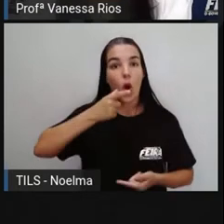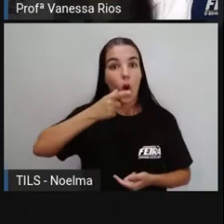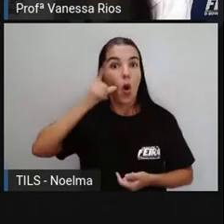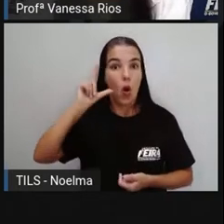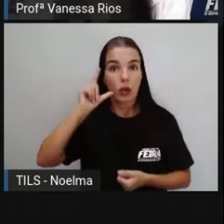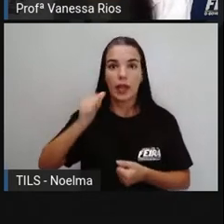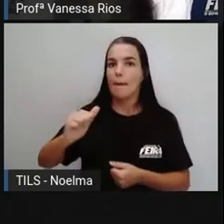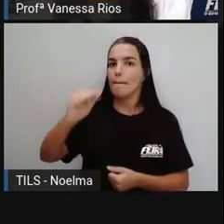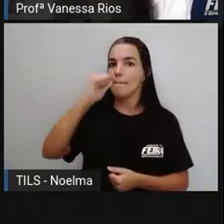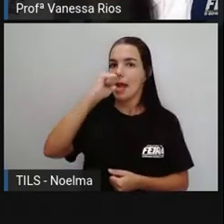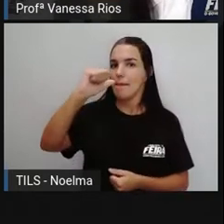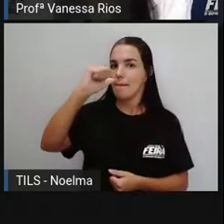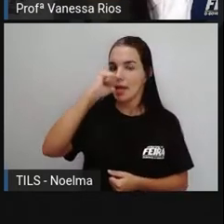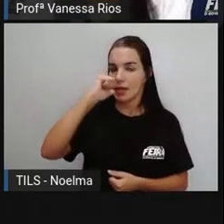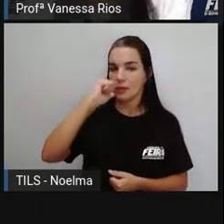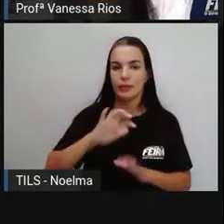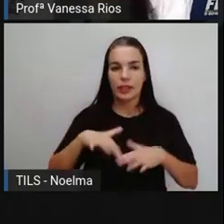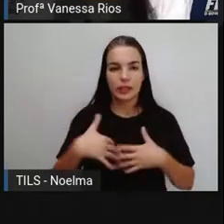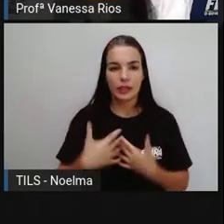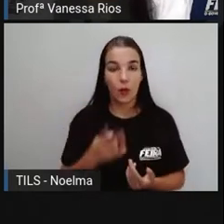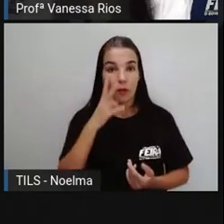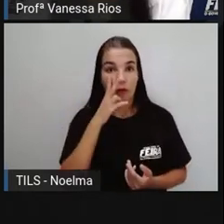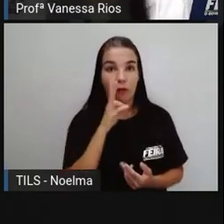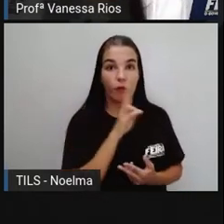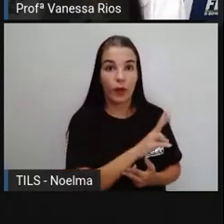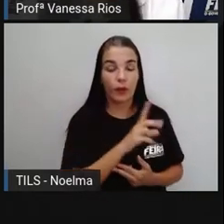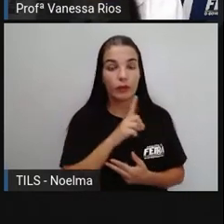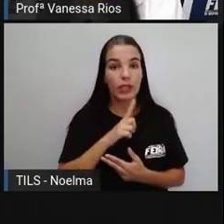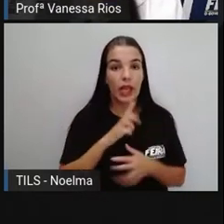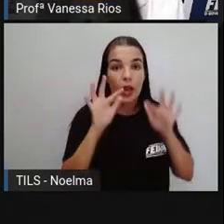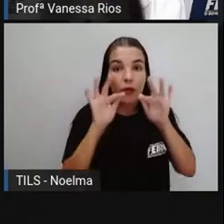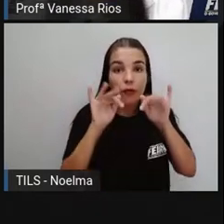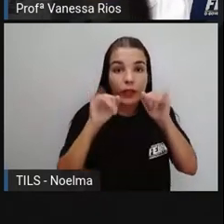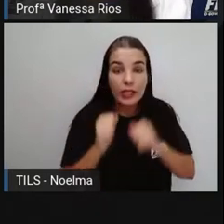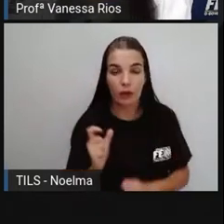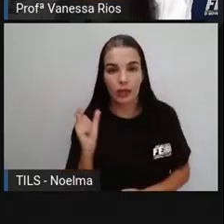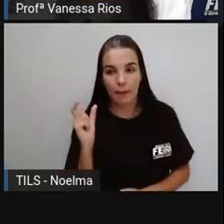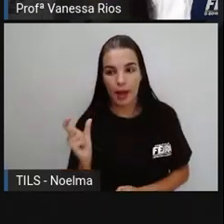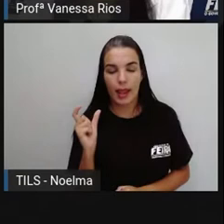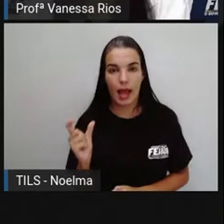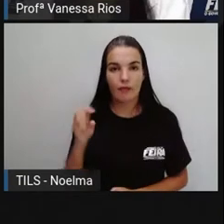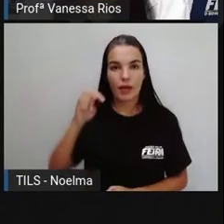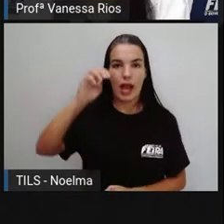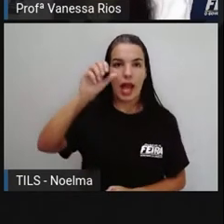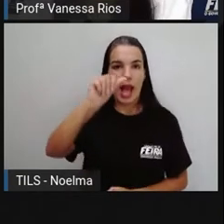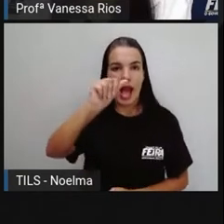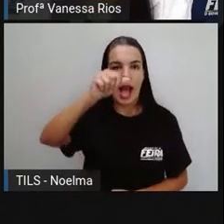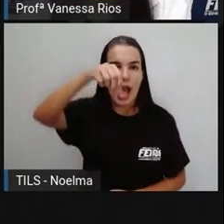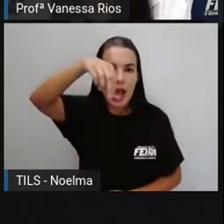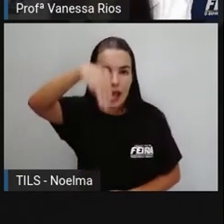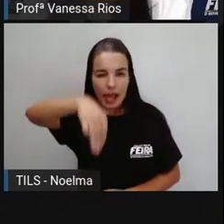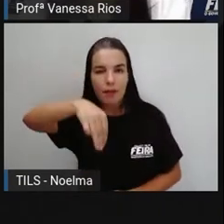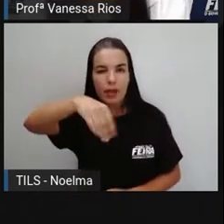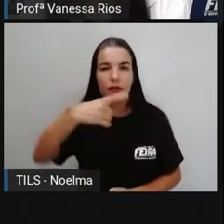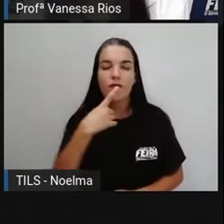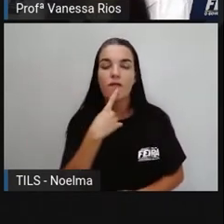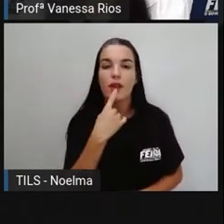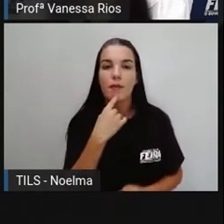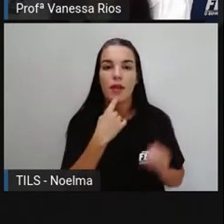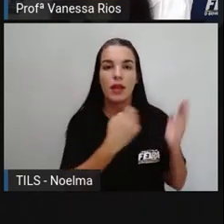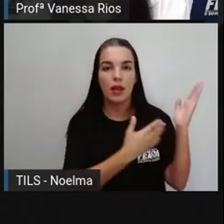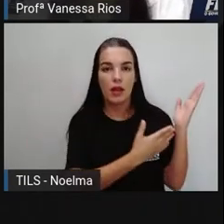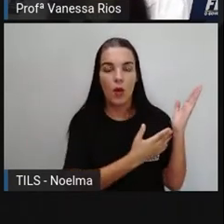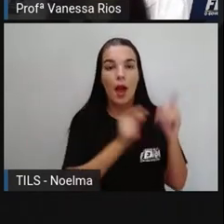A pró destacou justamente as terminações pra gente observar, não é? Como ela aparece aí dentro dos